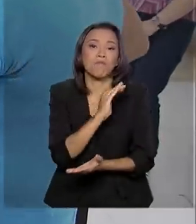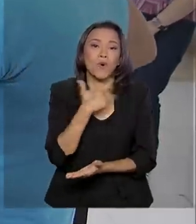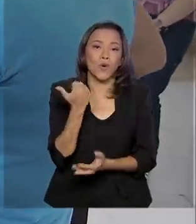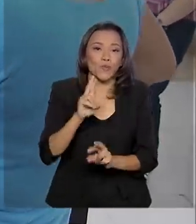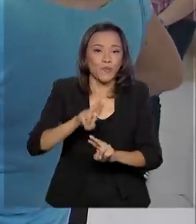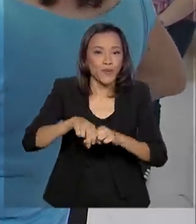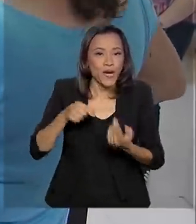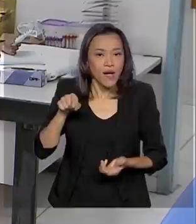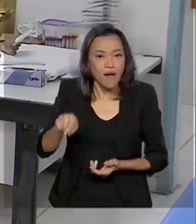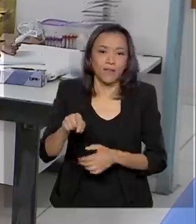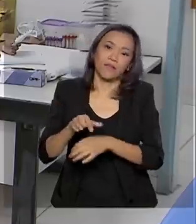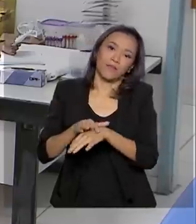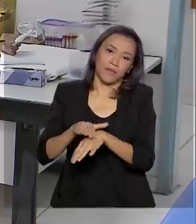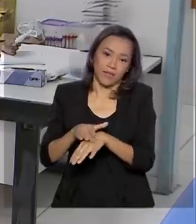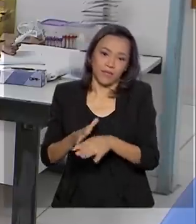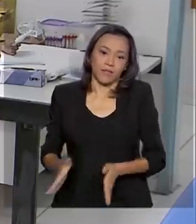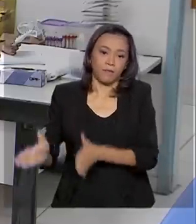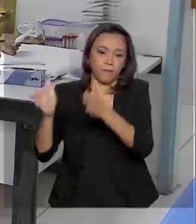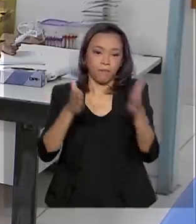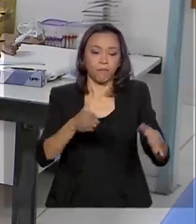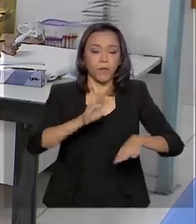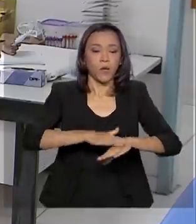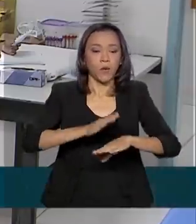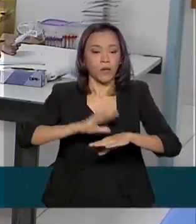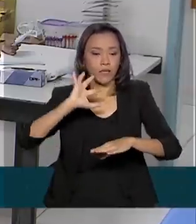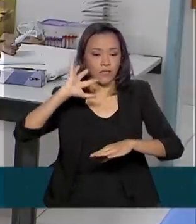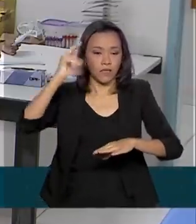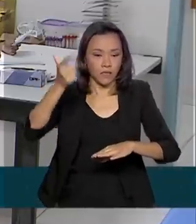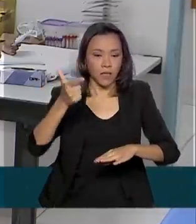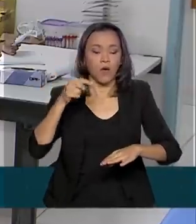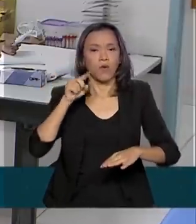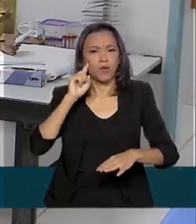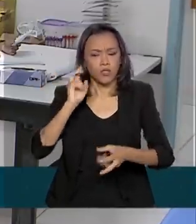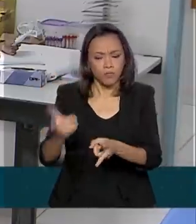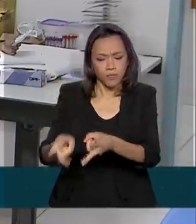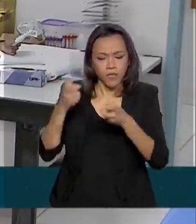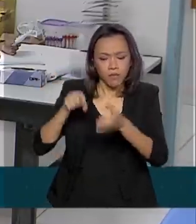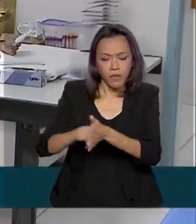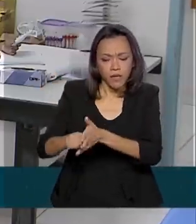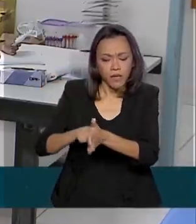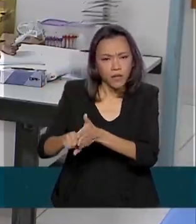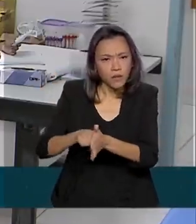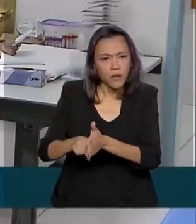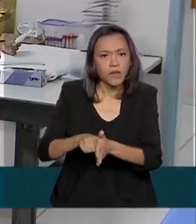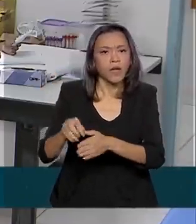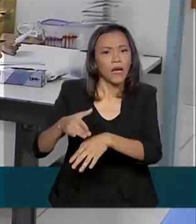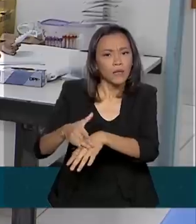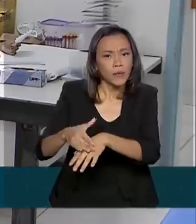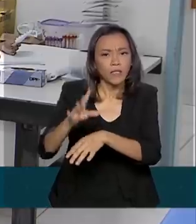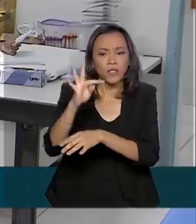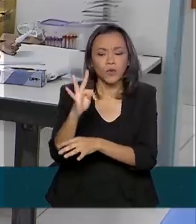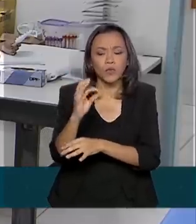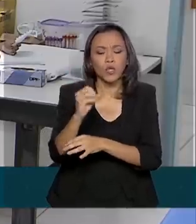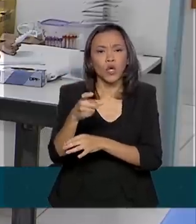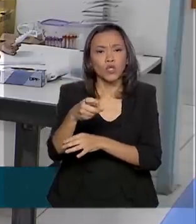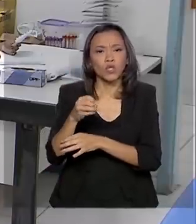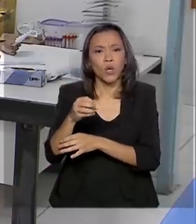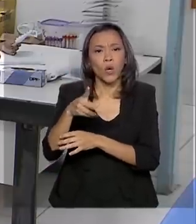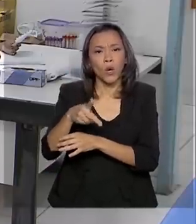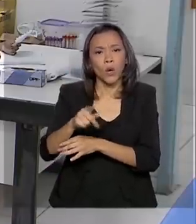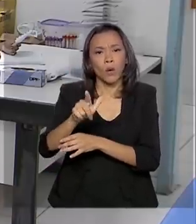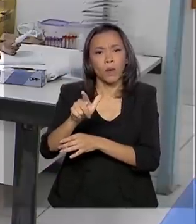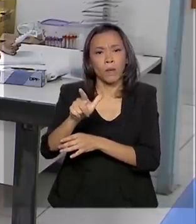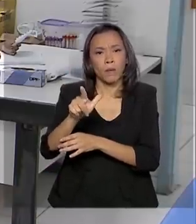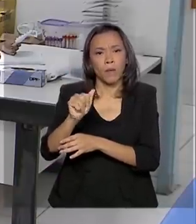decorrência da doença. Com a decisão de incorporar o diagnóstico da toxoplasmose ao teste do pezinho, as